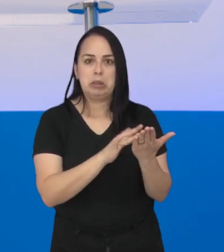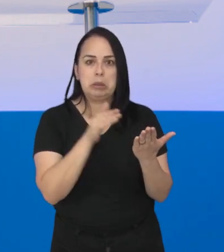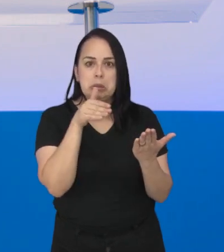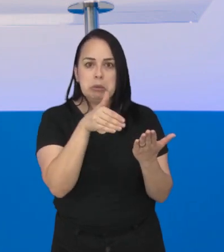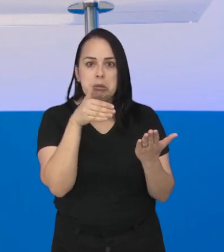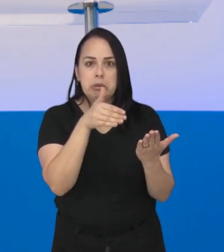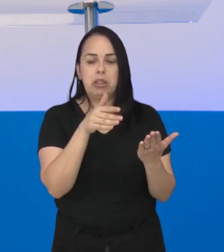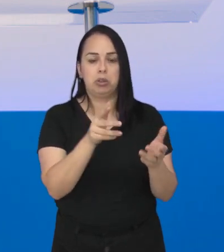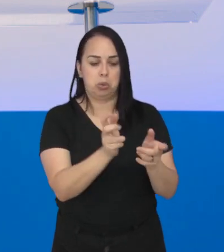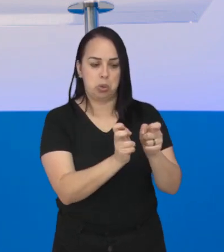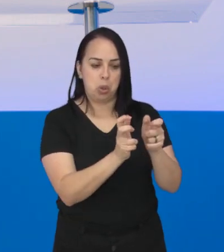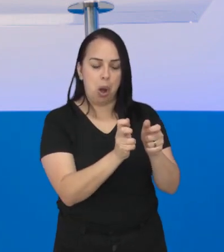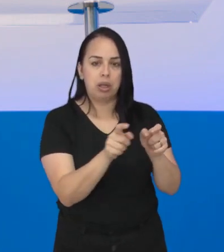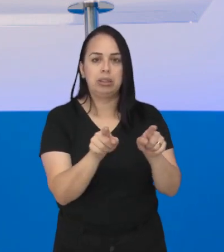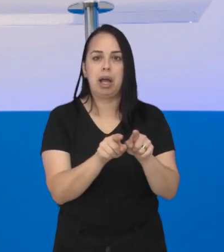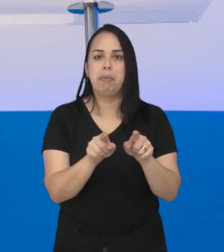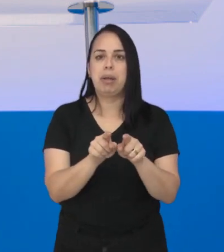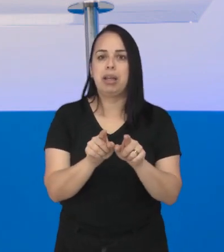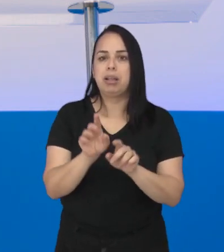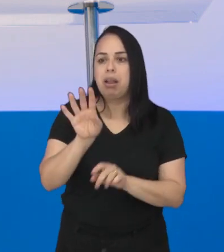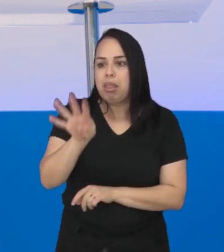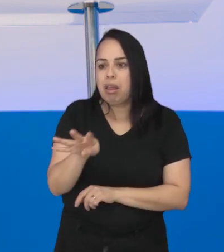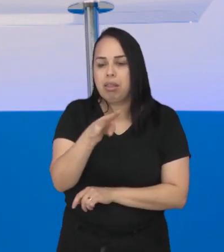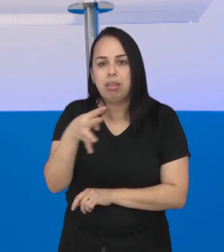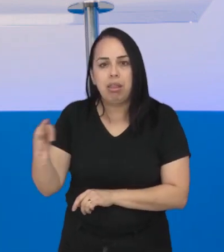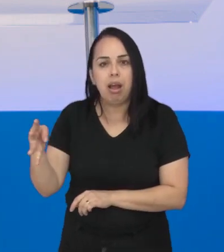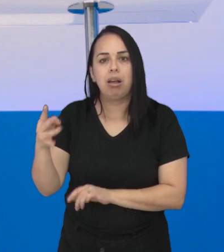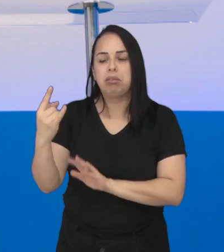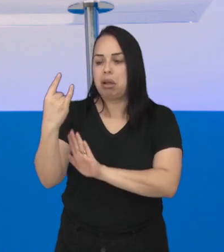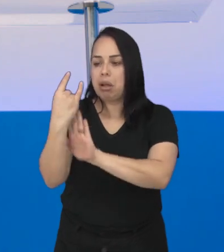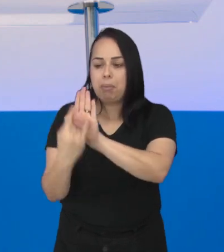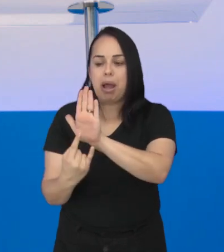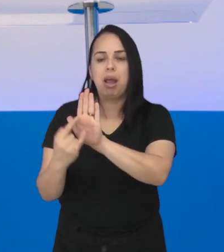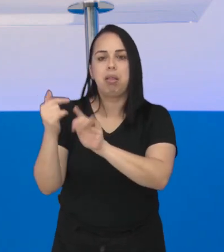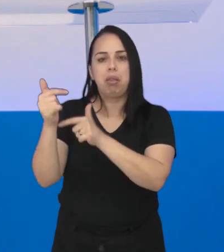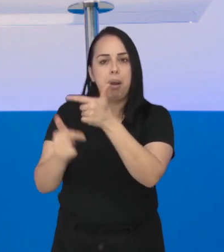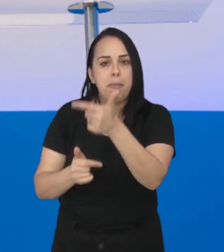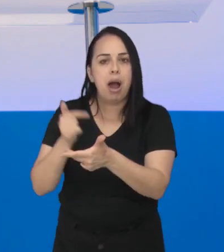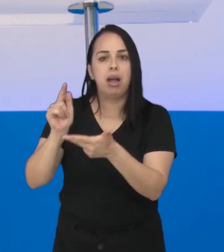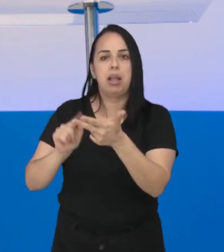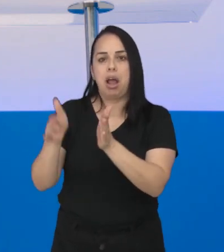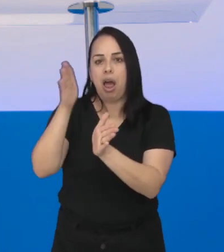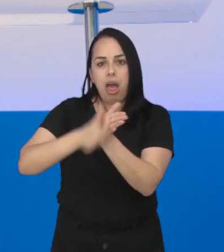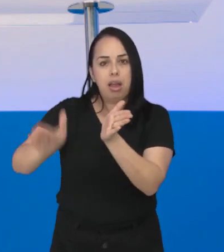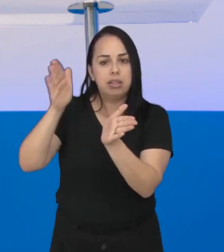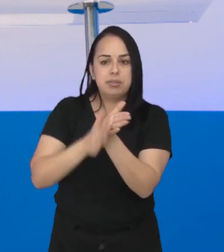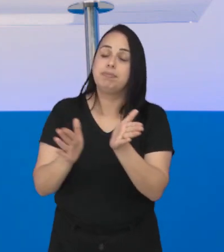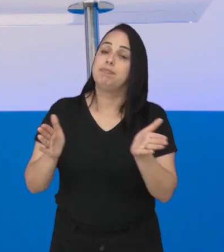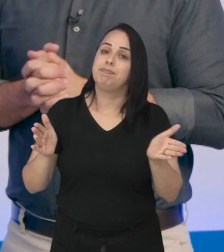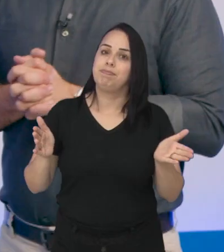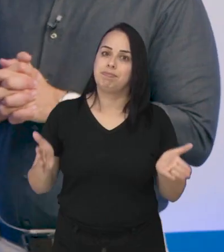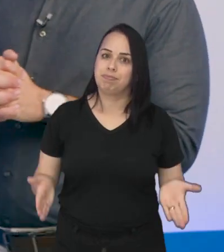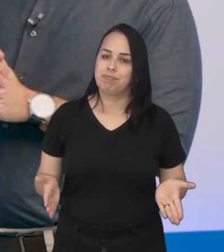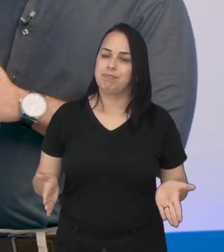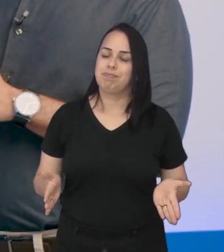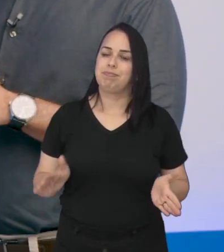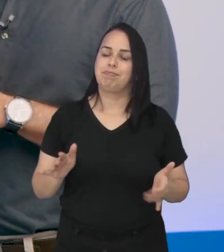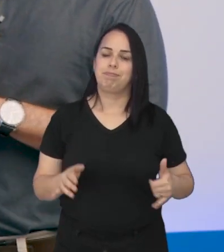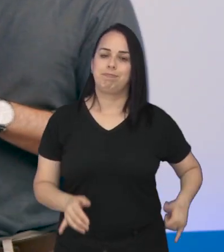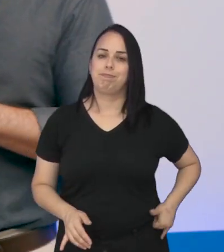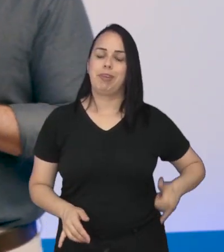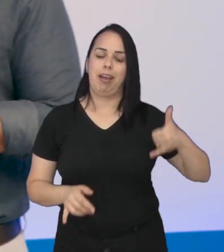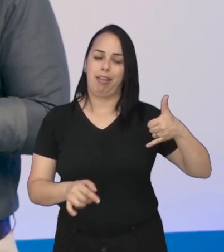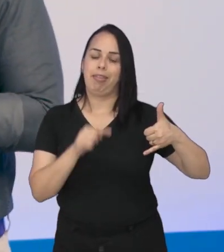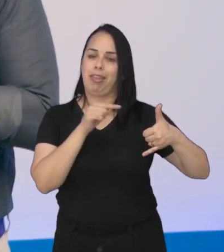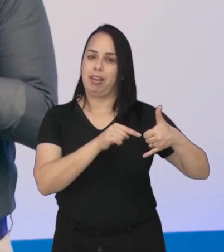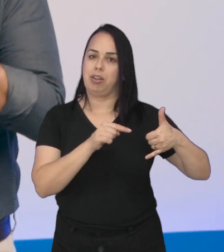não só quanto aos jogos, mas também na nossa organização diária, como documentos, trabalhos, agenda. Só